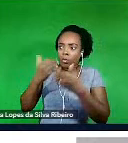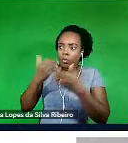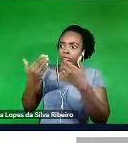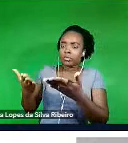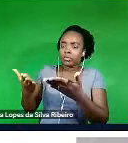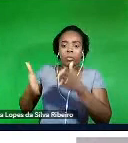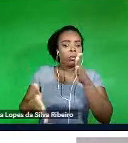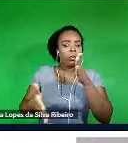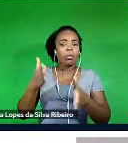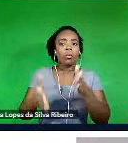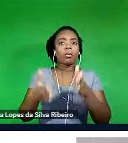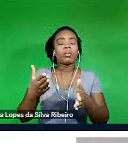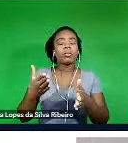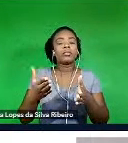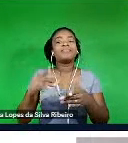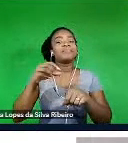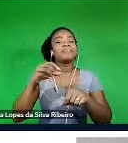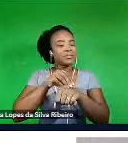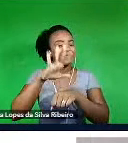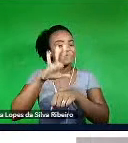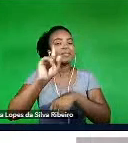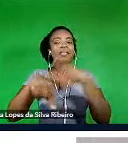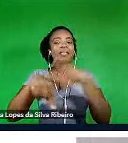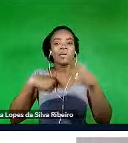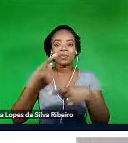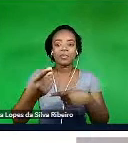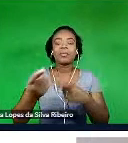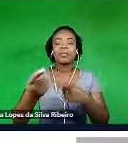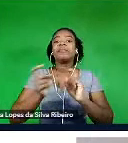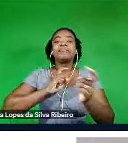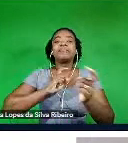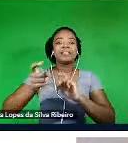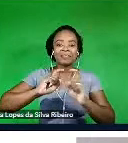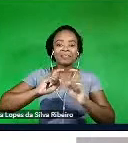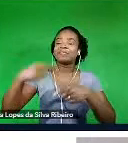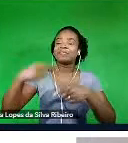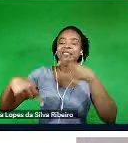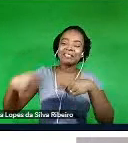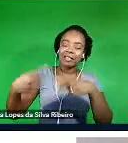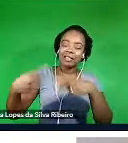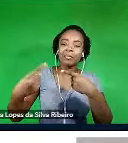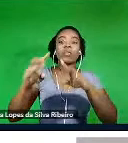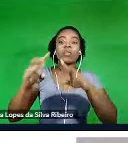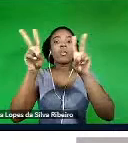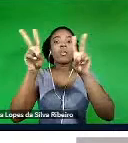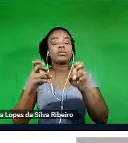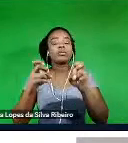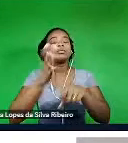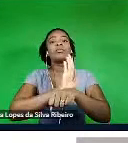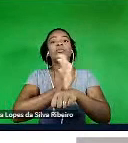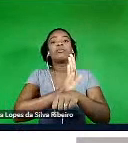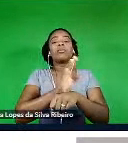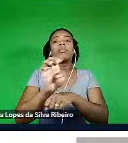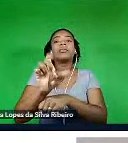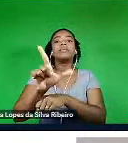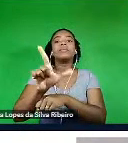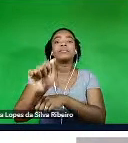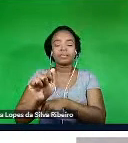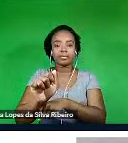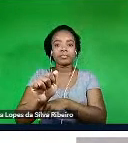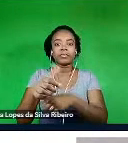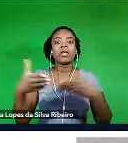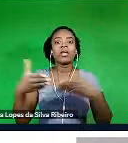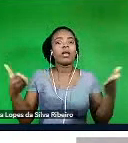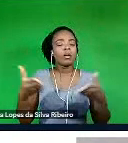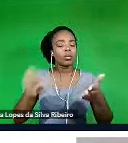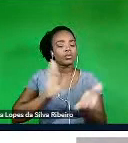discussão sobre este filme, eu já assisti, gostei muito e realmente traz isso, e para finalizar aqui eu vou colocar uma